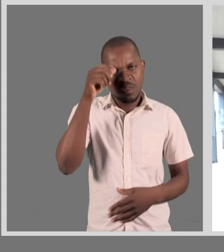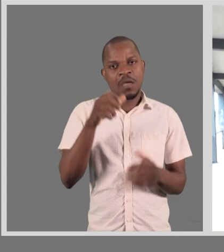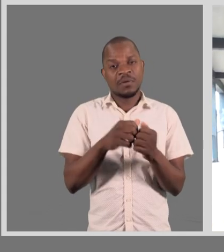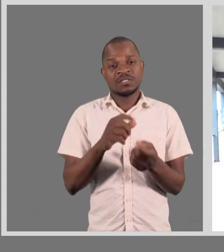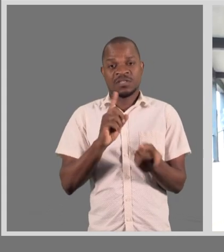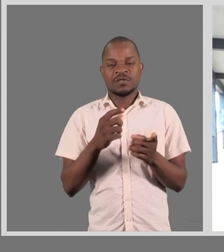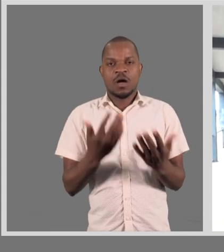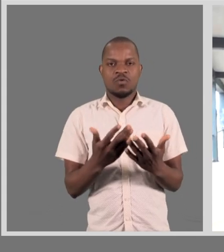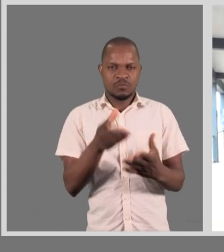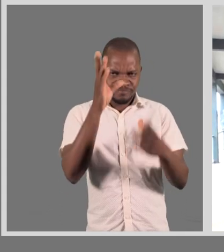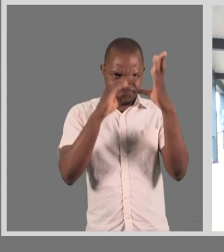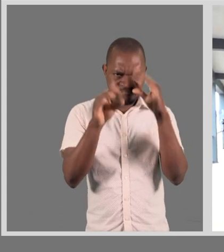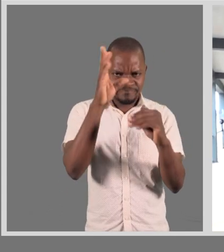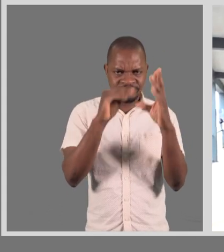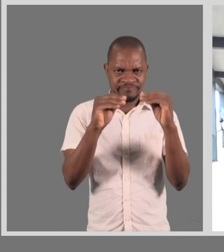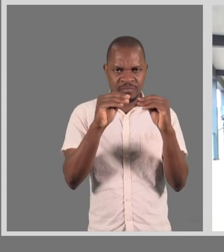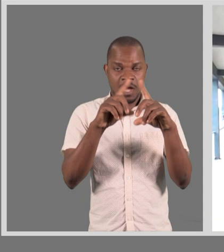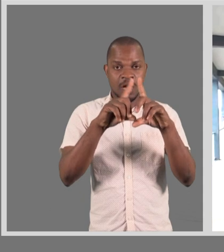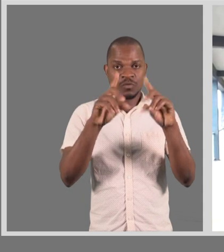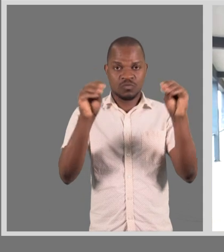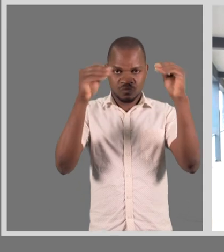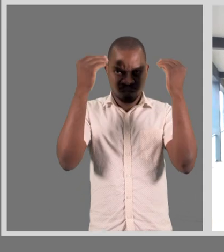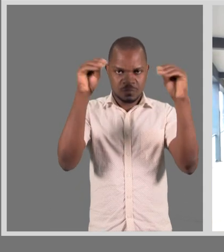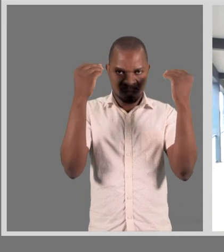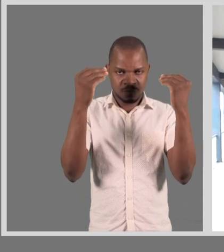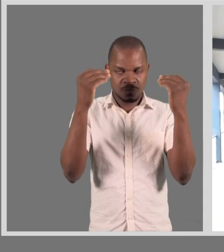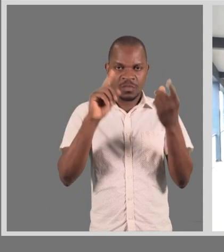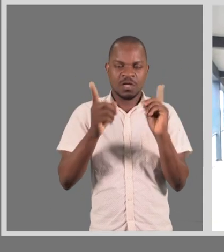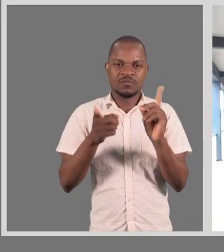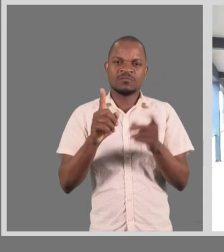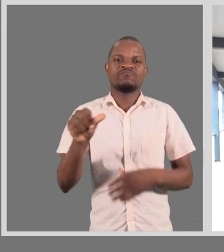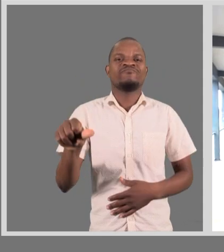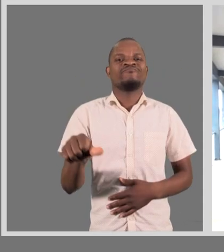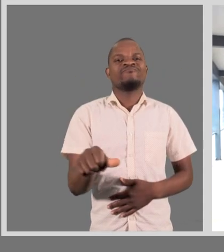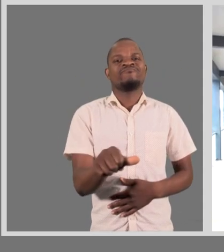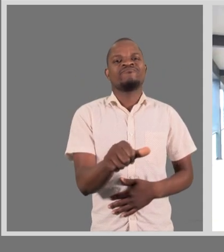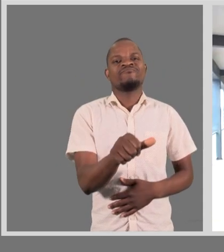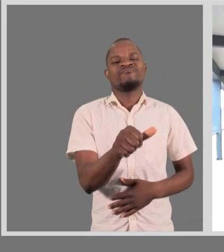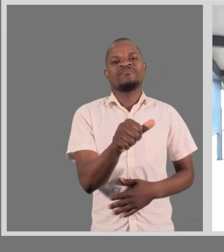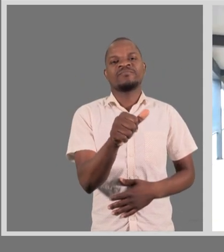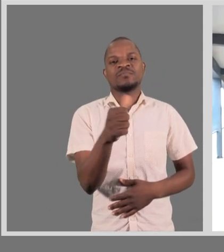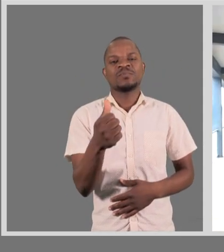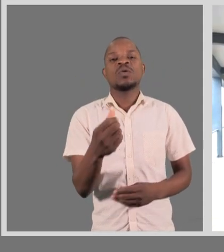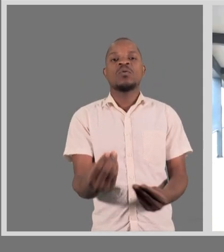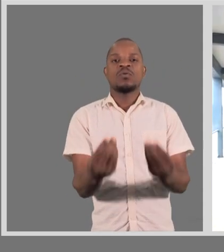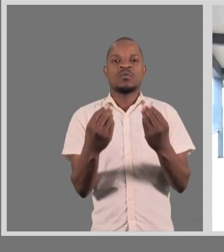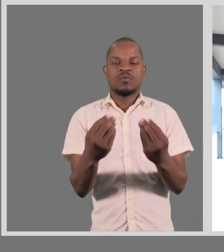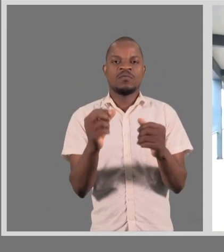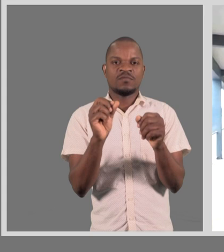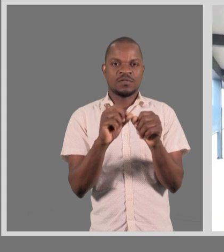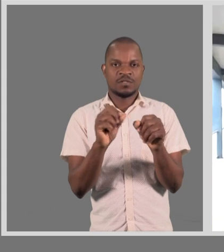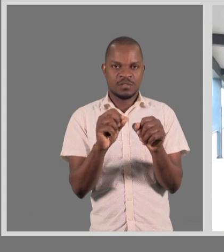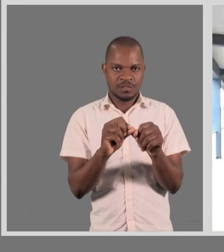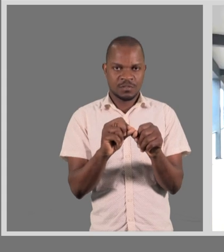Então, espero com esta capacitação poder aprimorar o que são